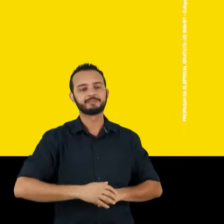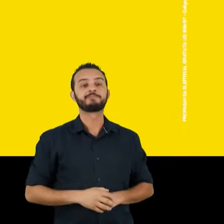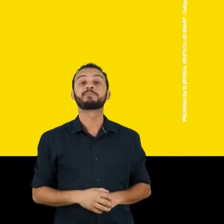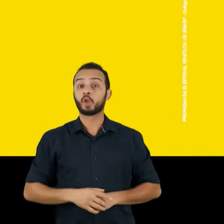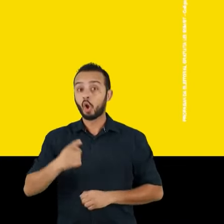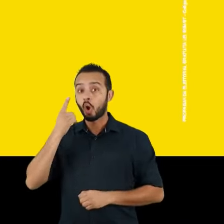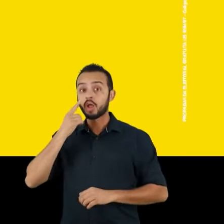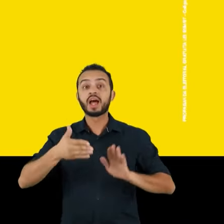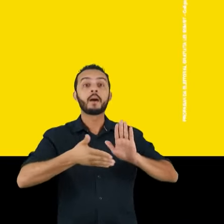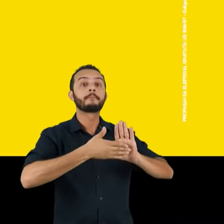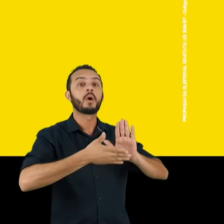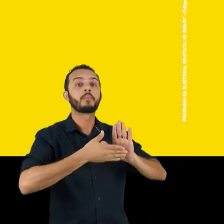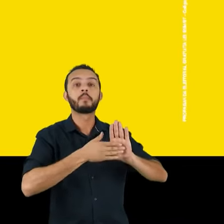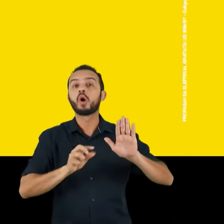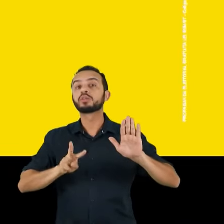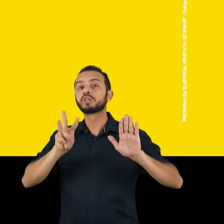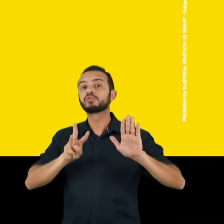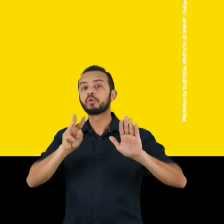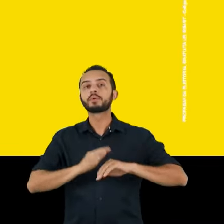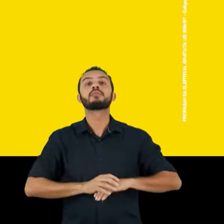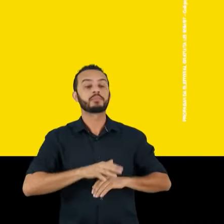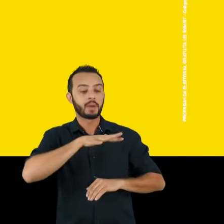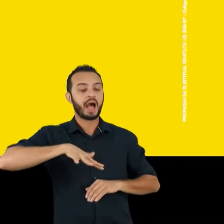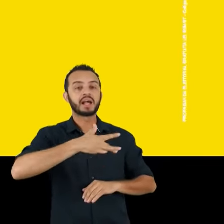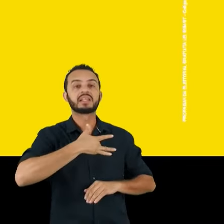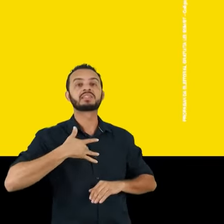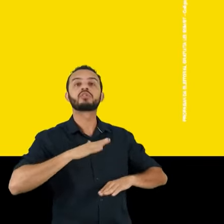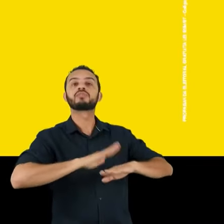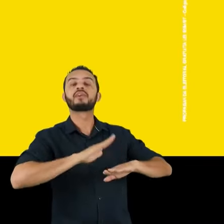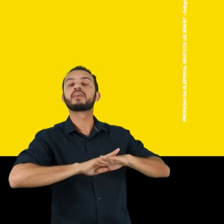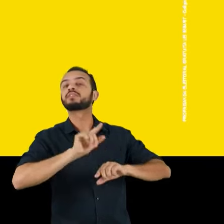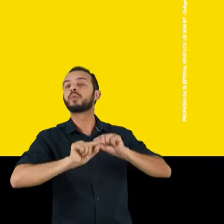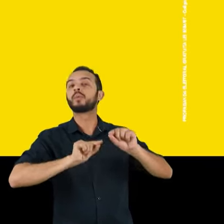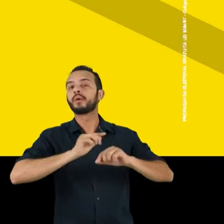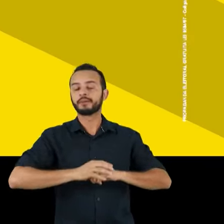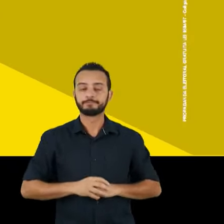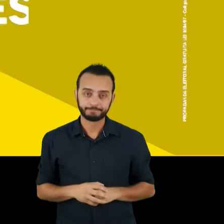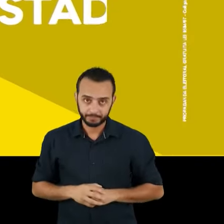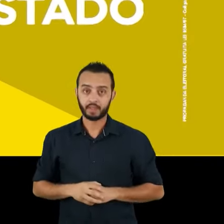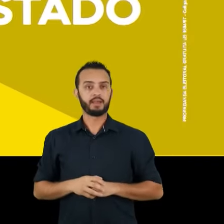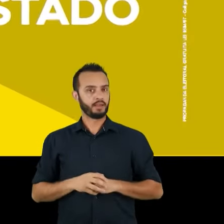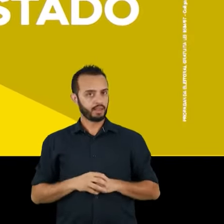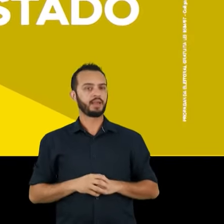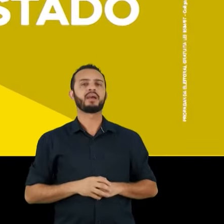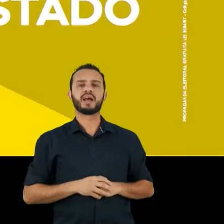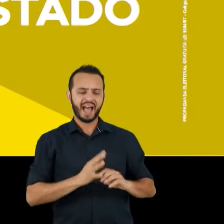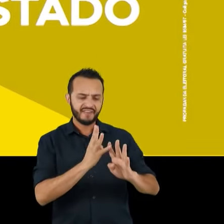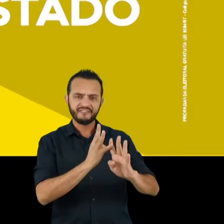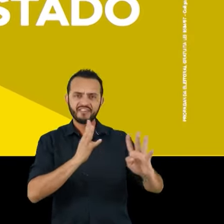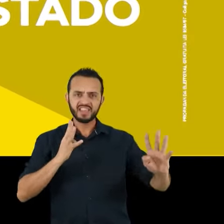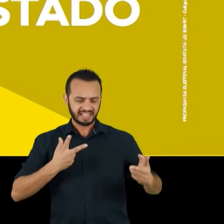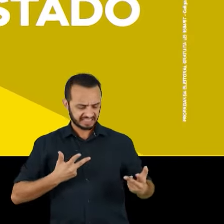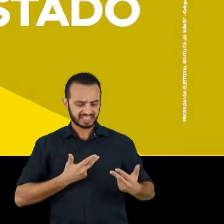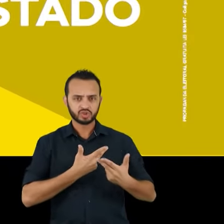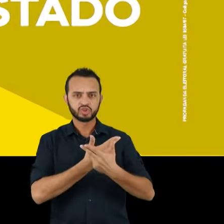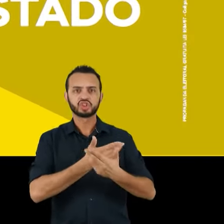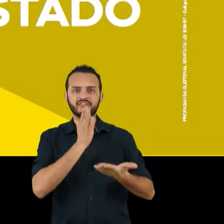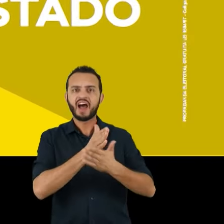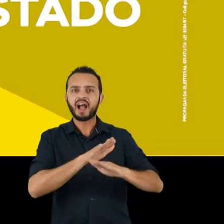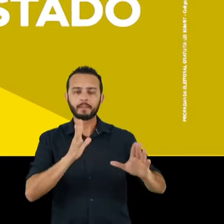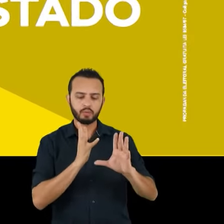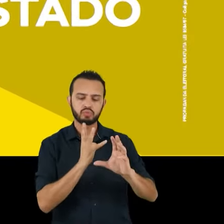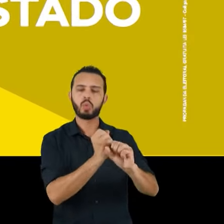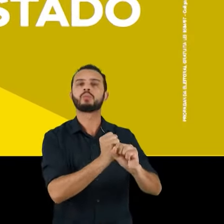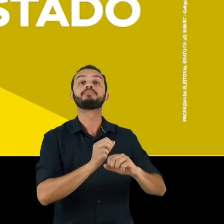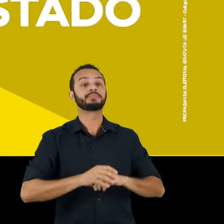Veja o que Volmir Amado vai fazer pela saúde de Goiás. Volmir vai zerar a fila de cirurgias no